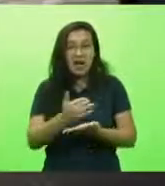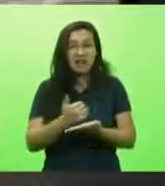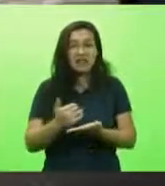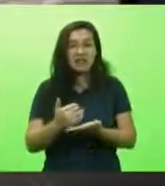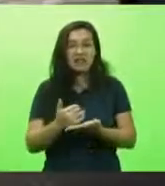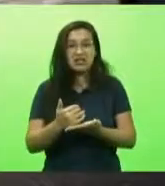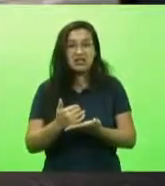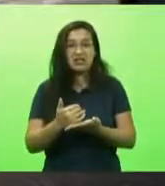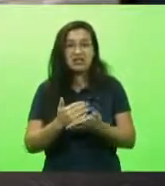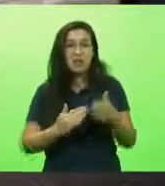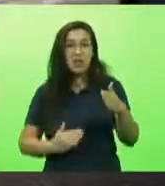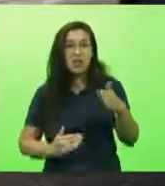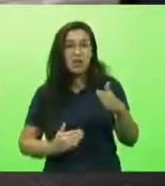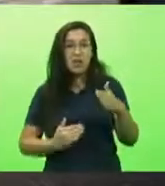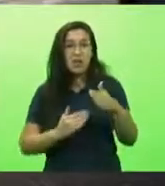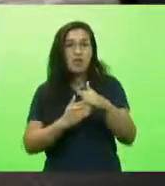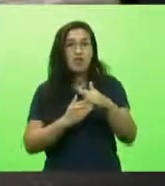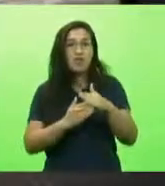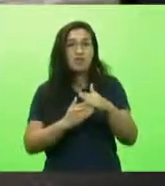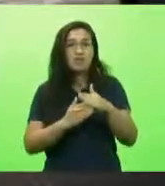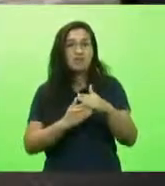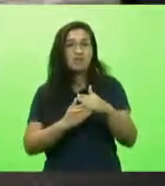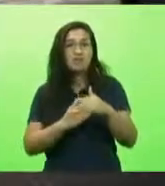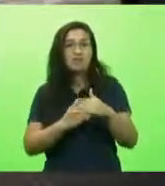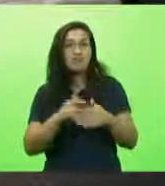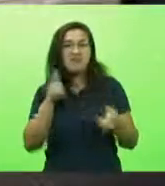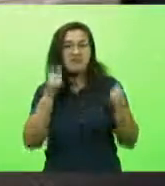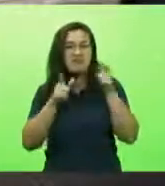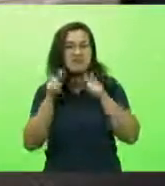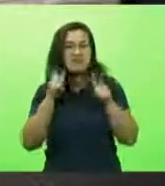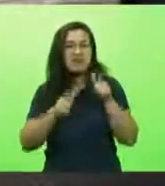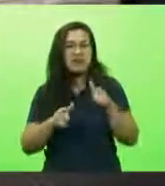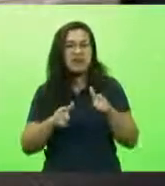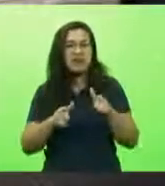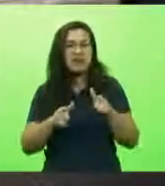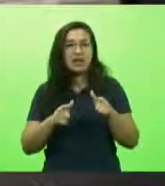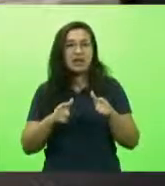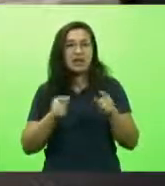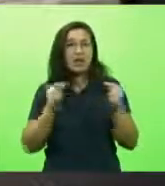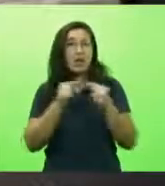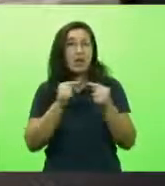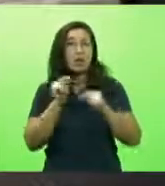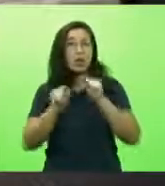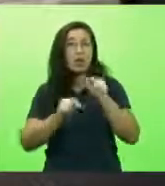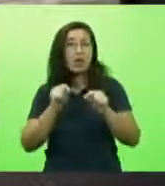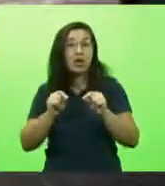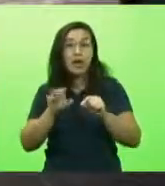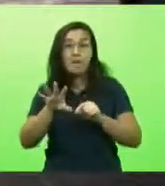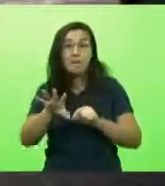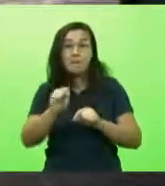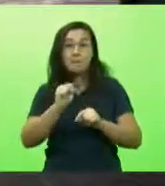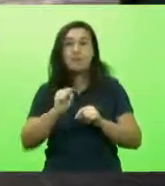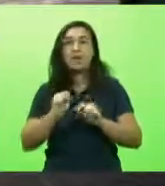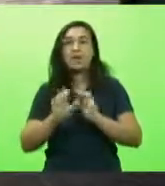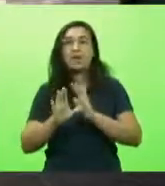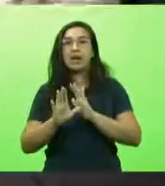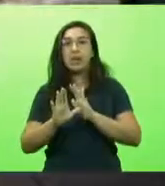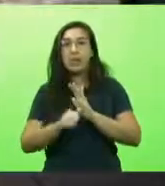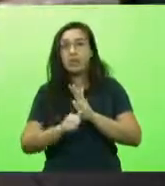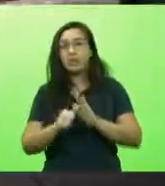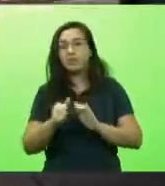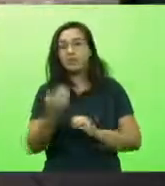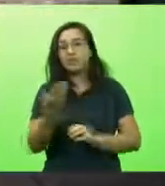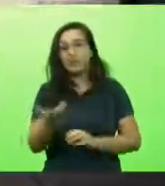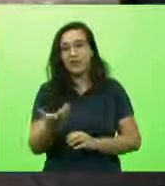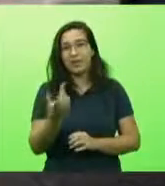recordes, isso significa tiramos mais dinheiro do catarinense. É isso que significa. Não há nada